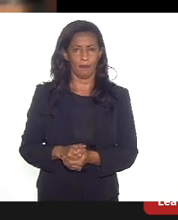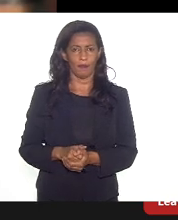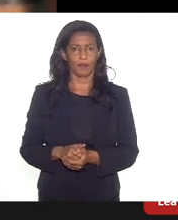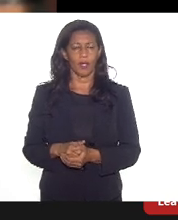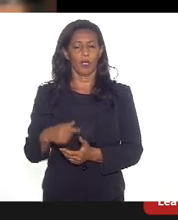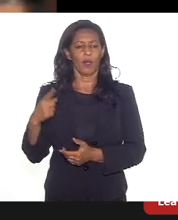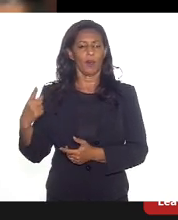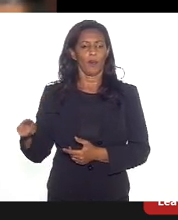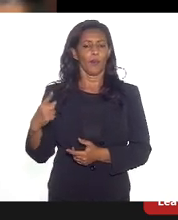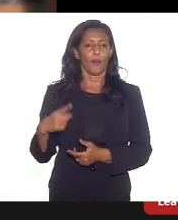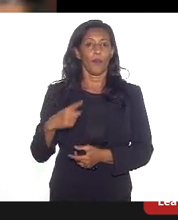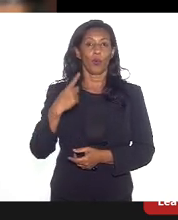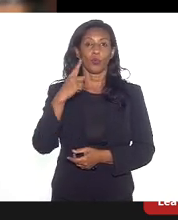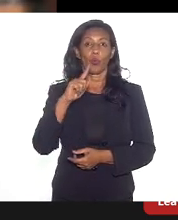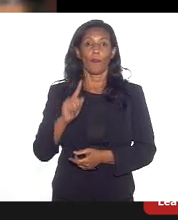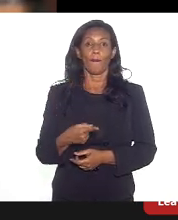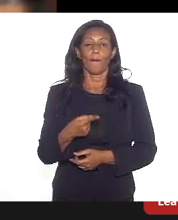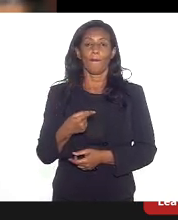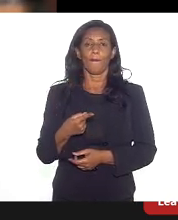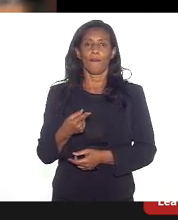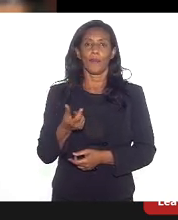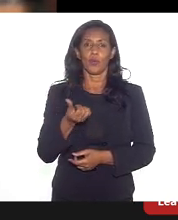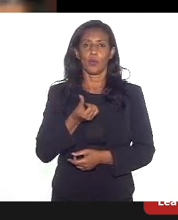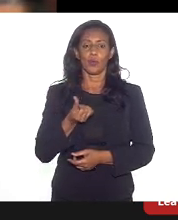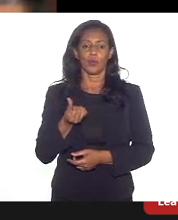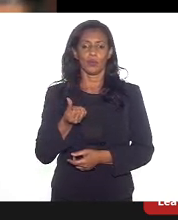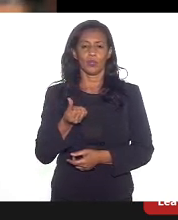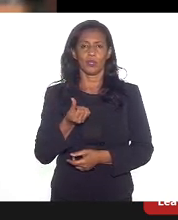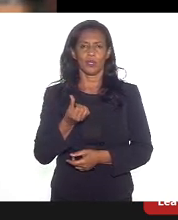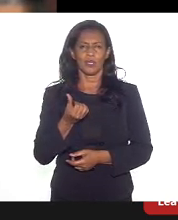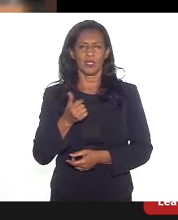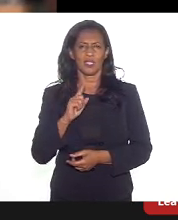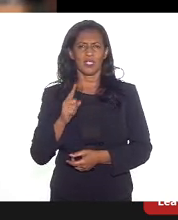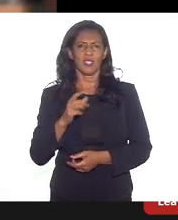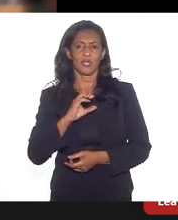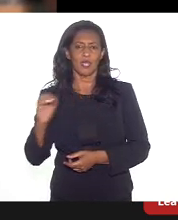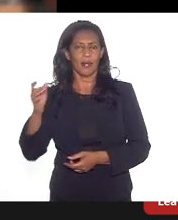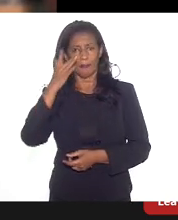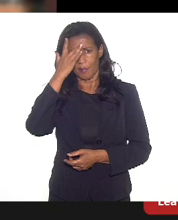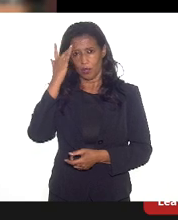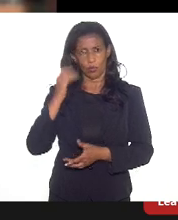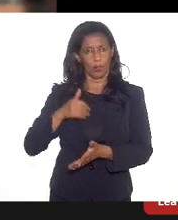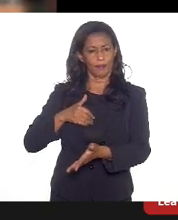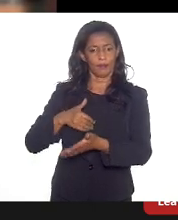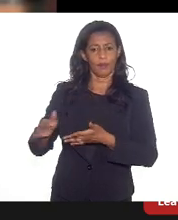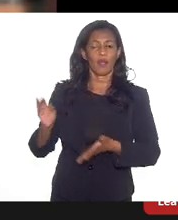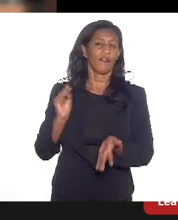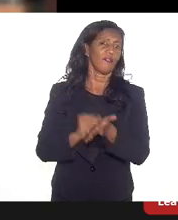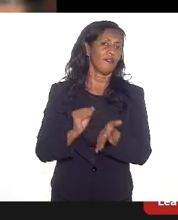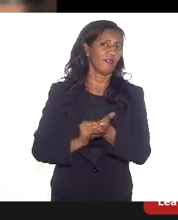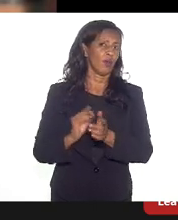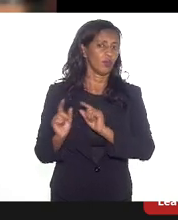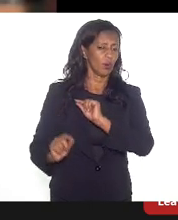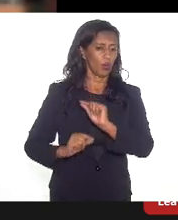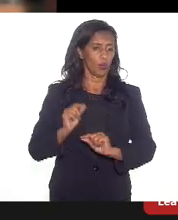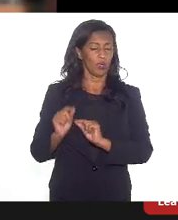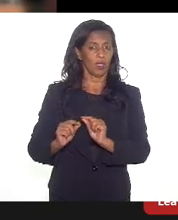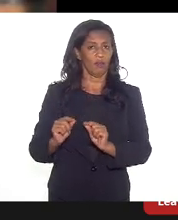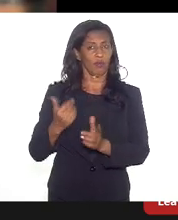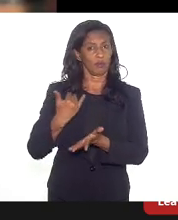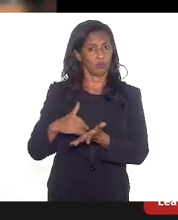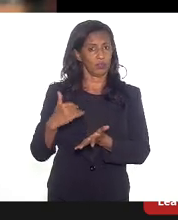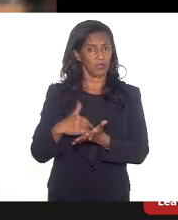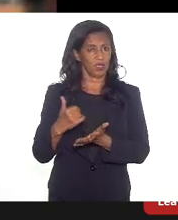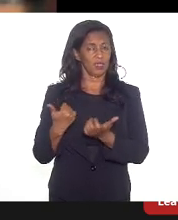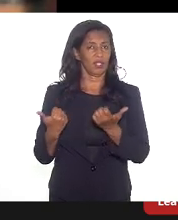qualidade, botou mil e seis pessoas no Rio, então, falta o que? Falta um secretário de governo,